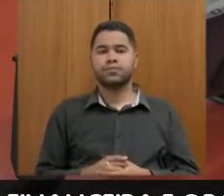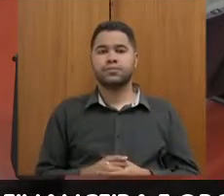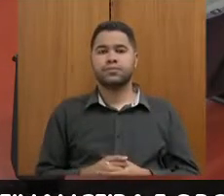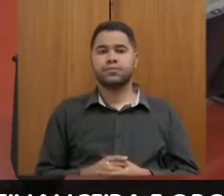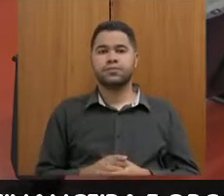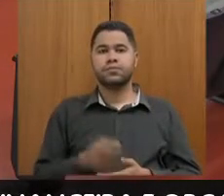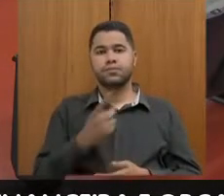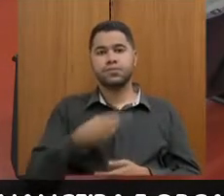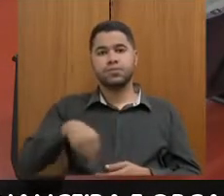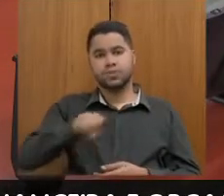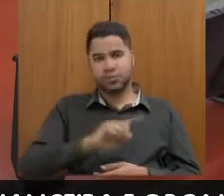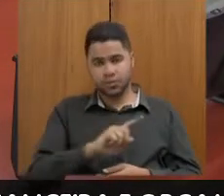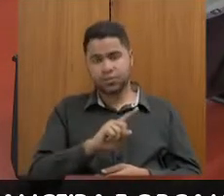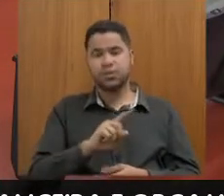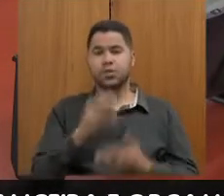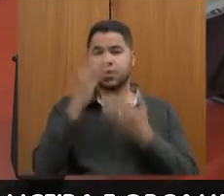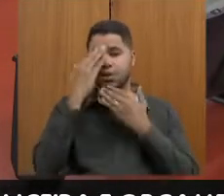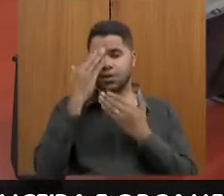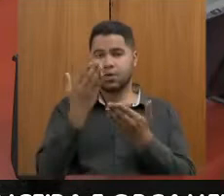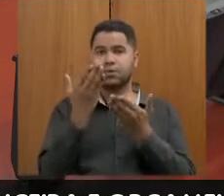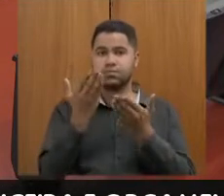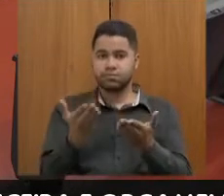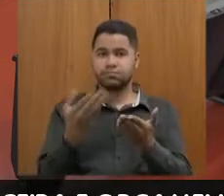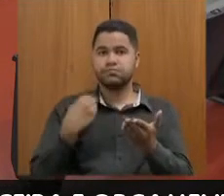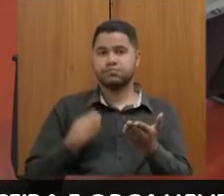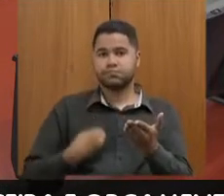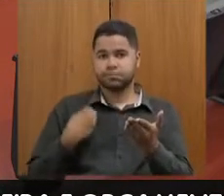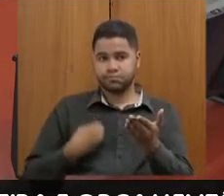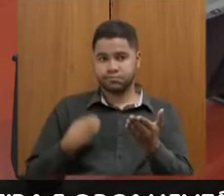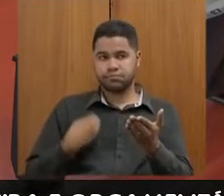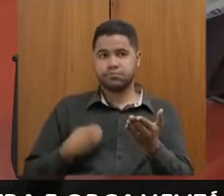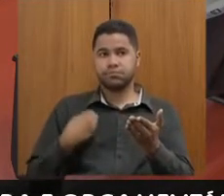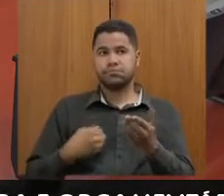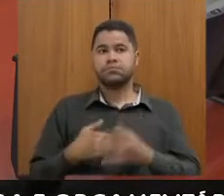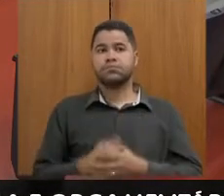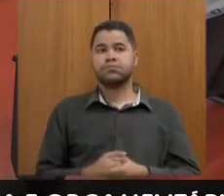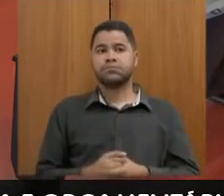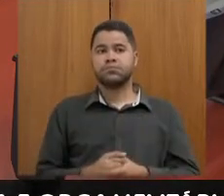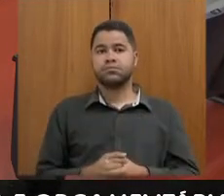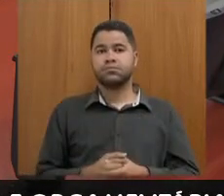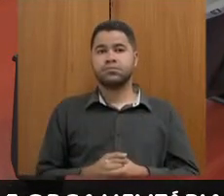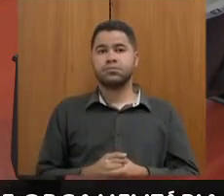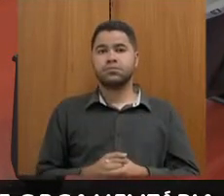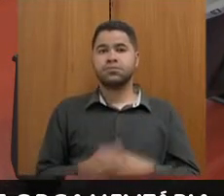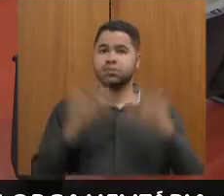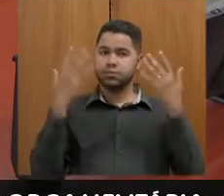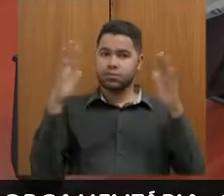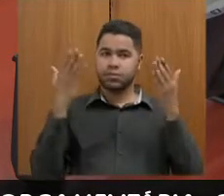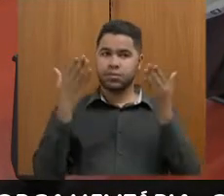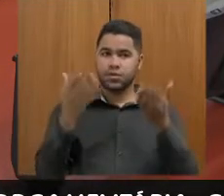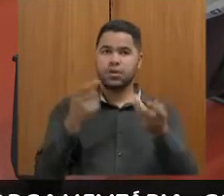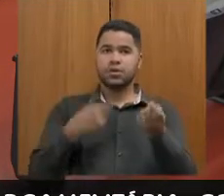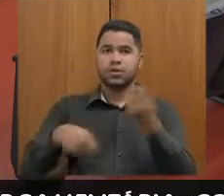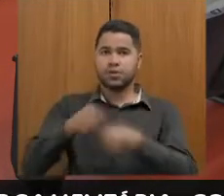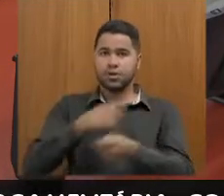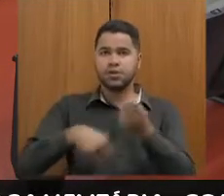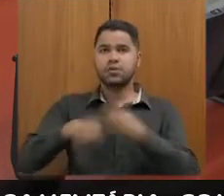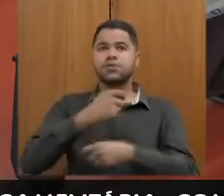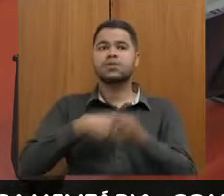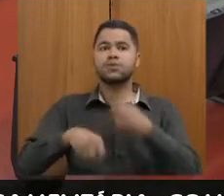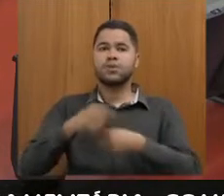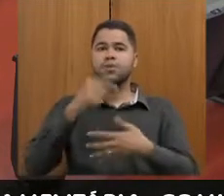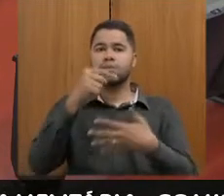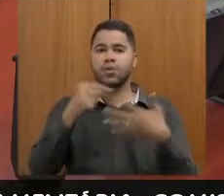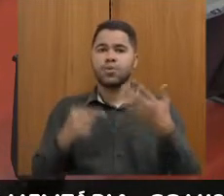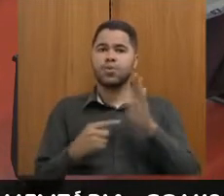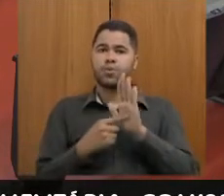Nós que agradecemos a sua presença e damos parabéns pela gestão, está colocando nos eixos, está